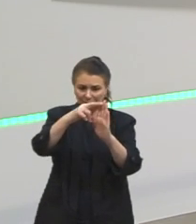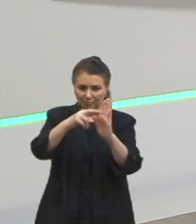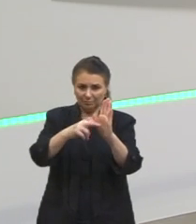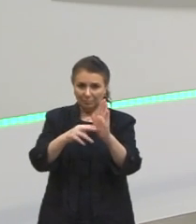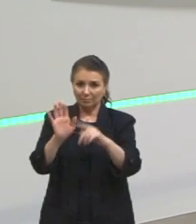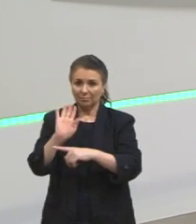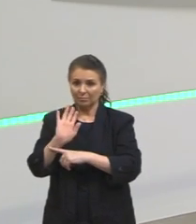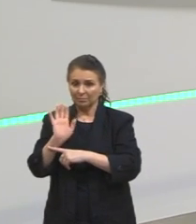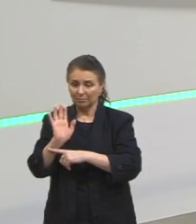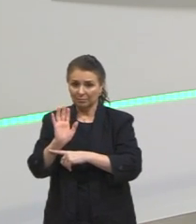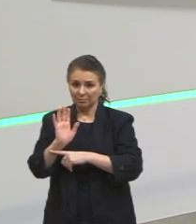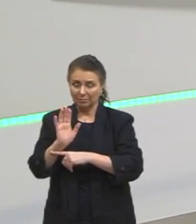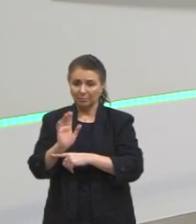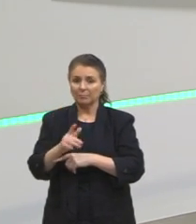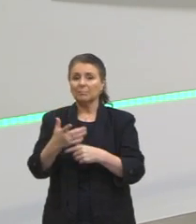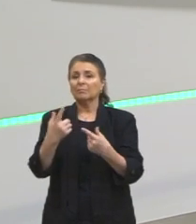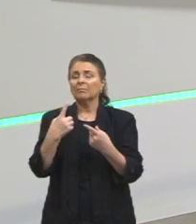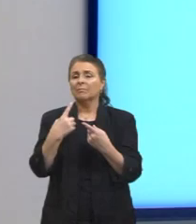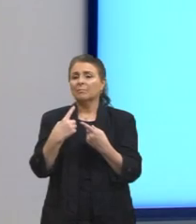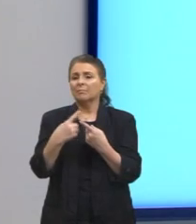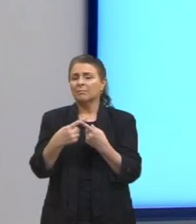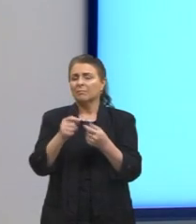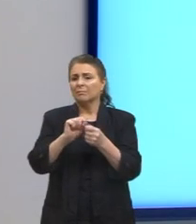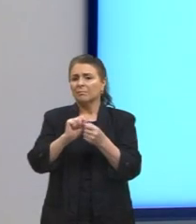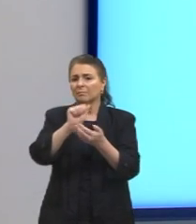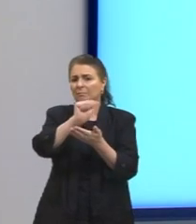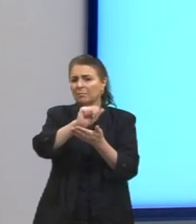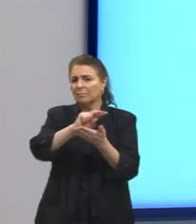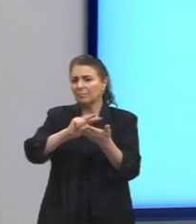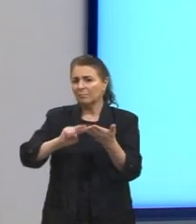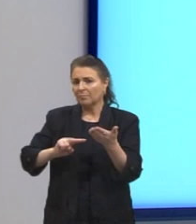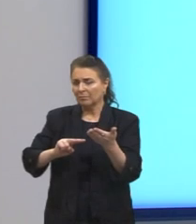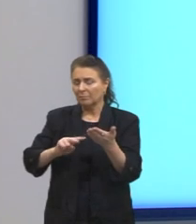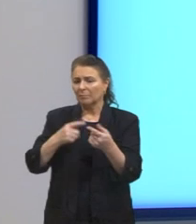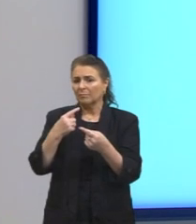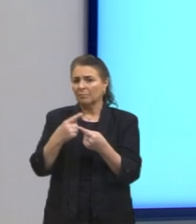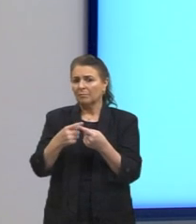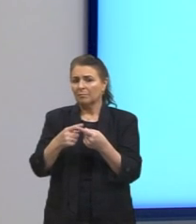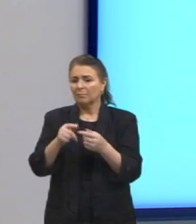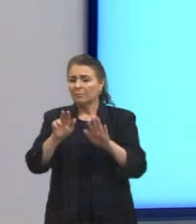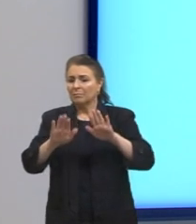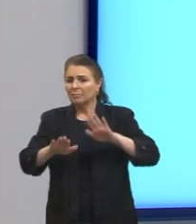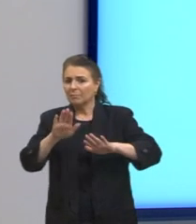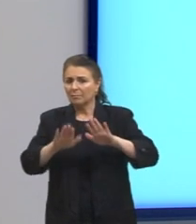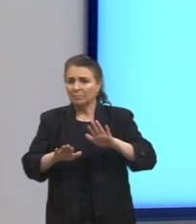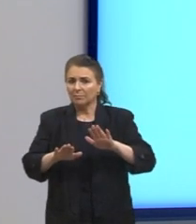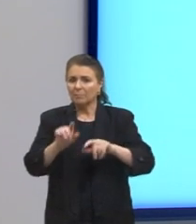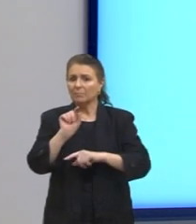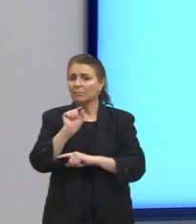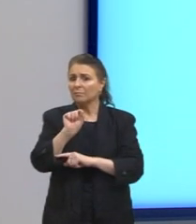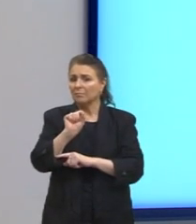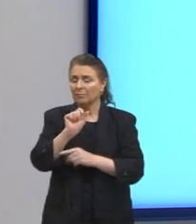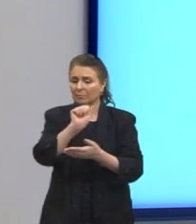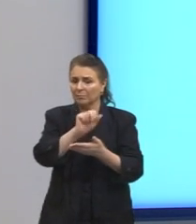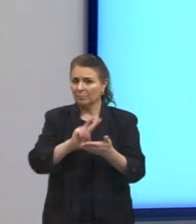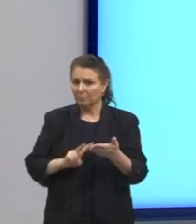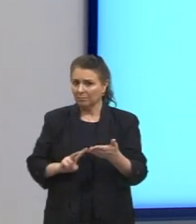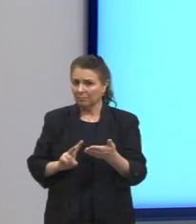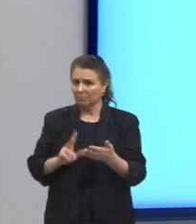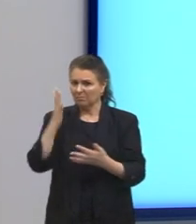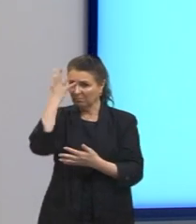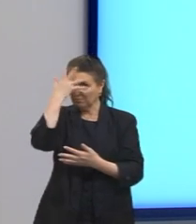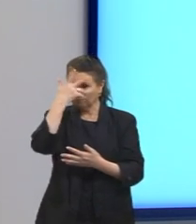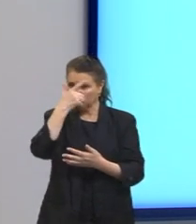reconhecer que a avaliação sobre um lugar depende do ou da. Depende do quê? Da beleza do próprio